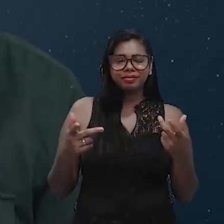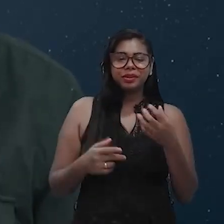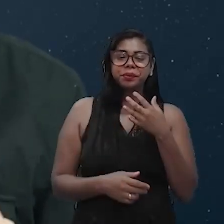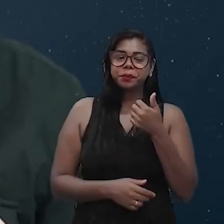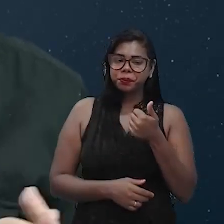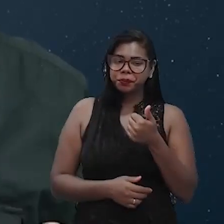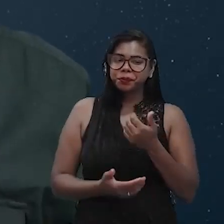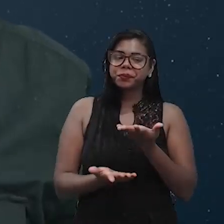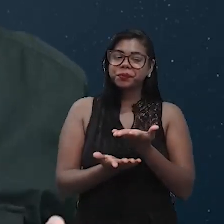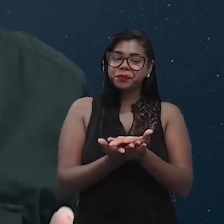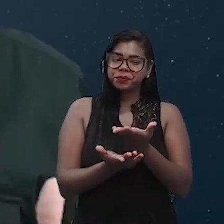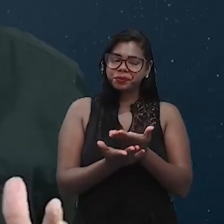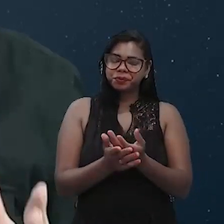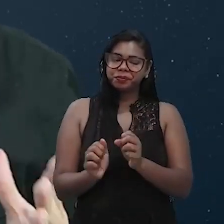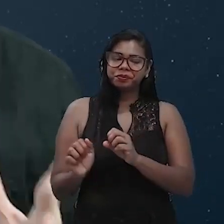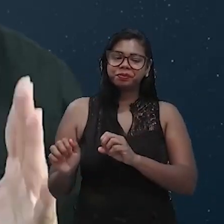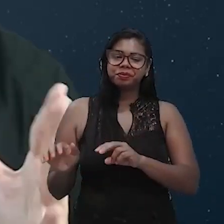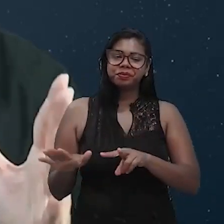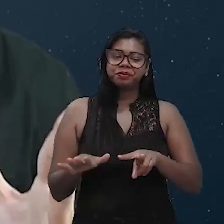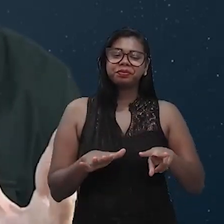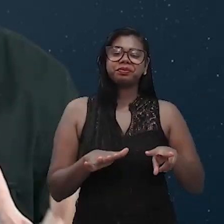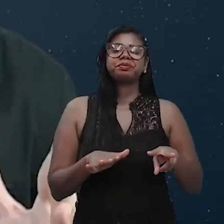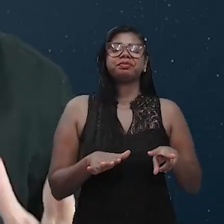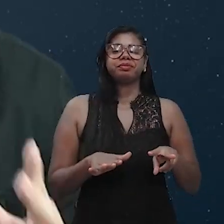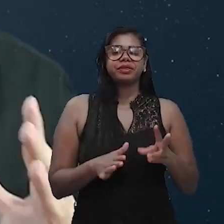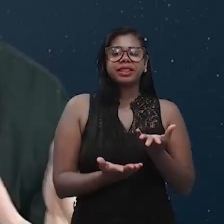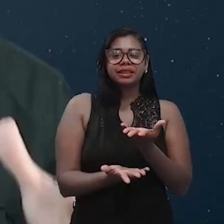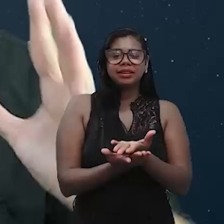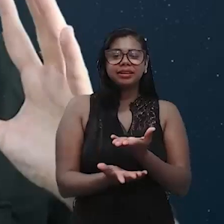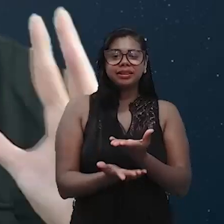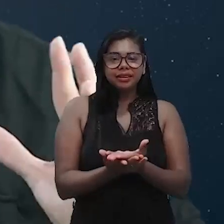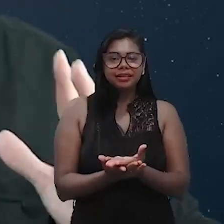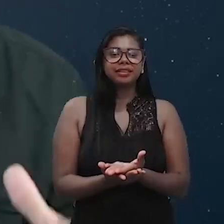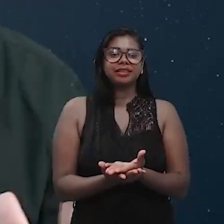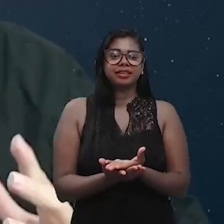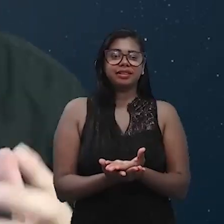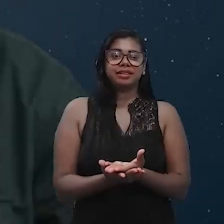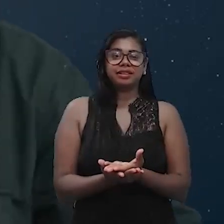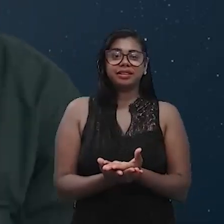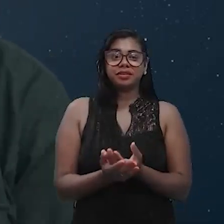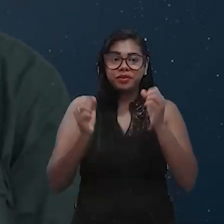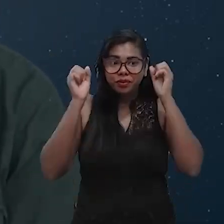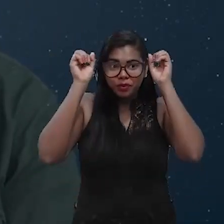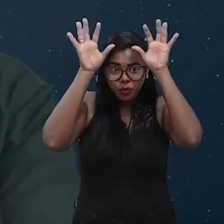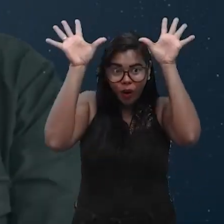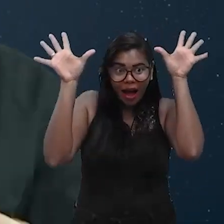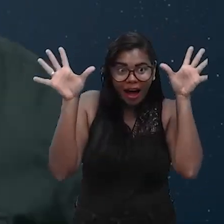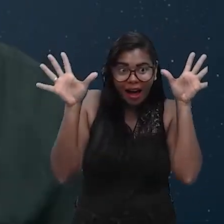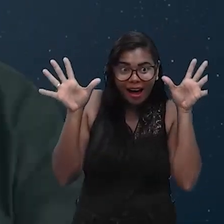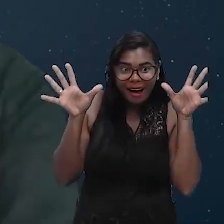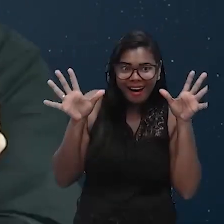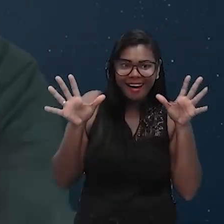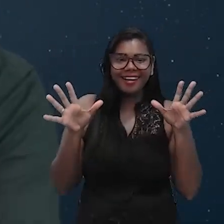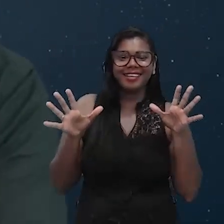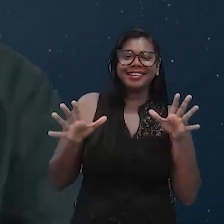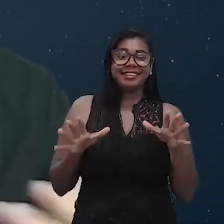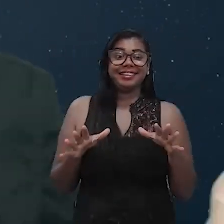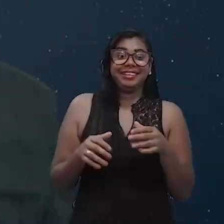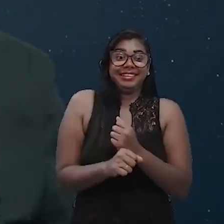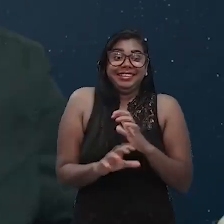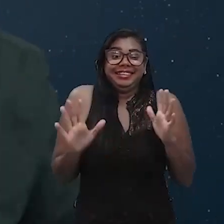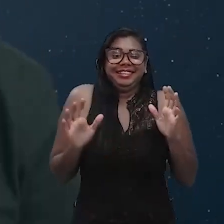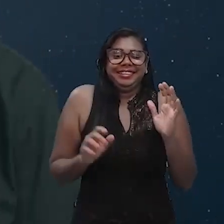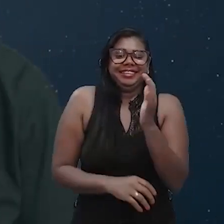aulas dessa semana, sabe aquela aula que vai te deixar assim, com o cabelo arrepiado, que vai te deixar eletrizado, feito o Hulk, Ah,